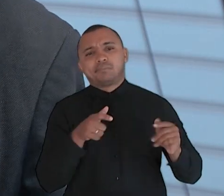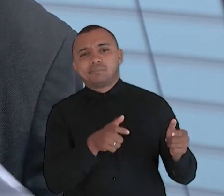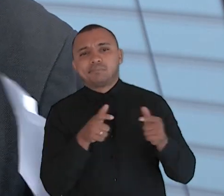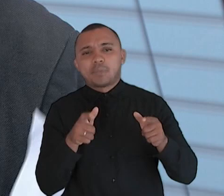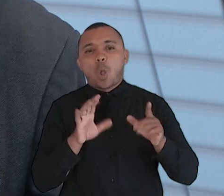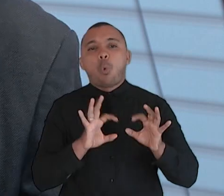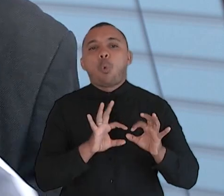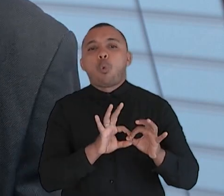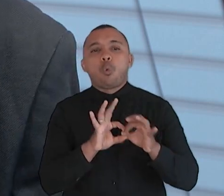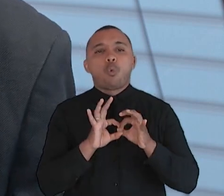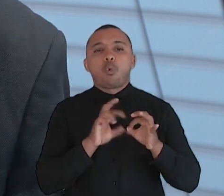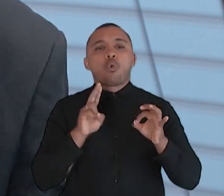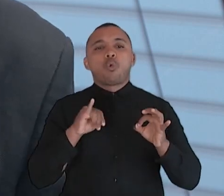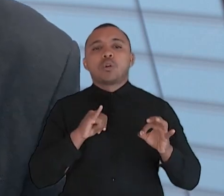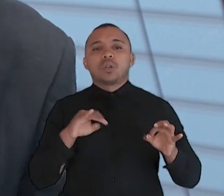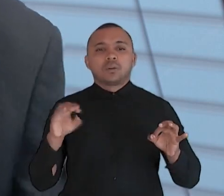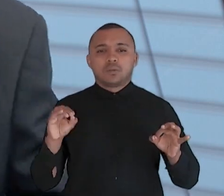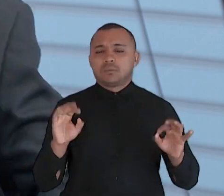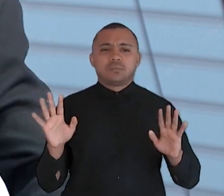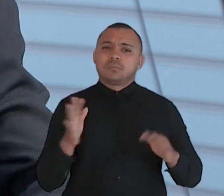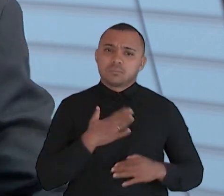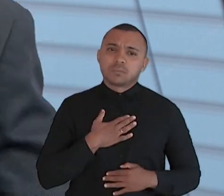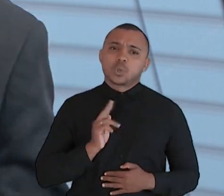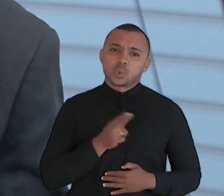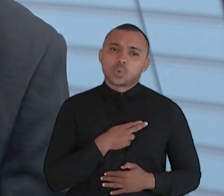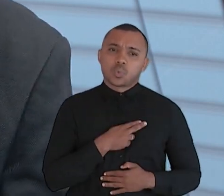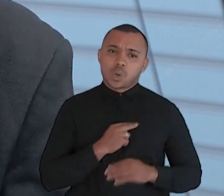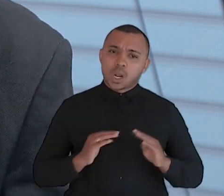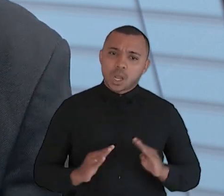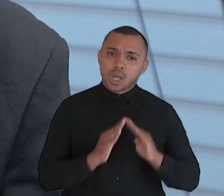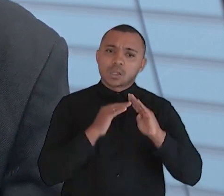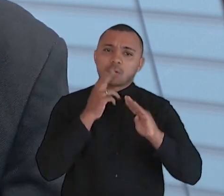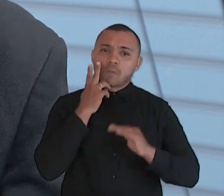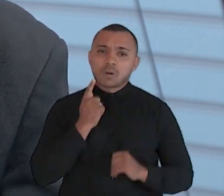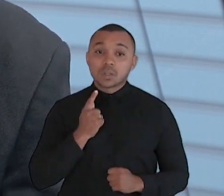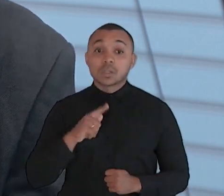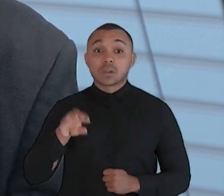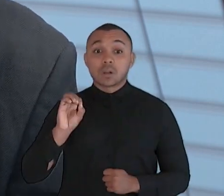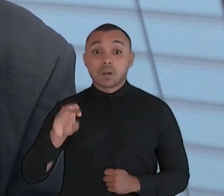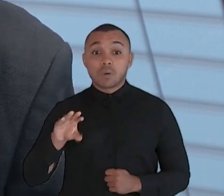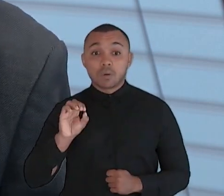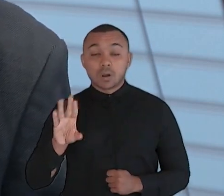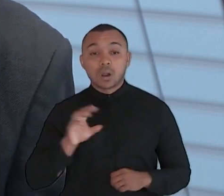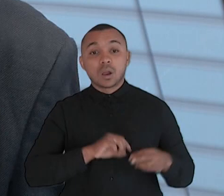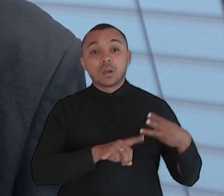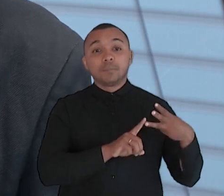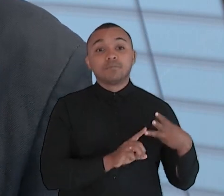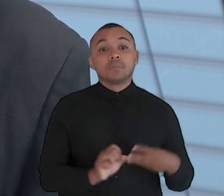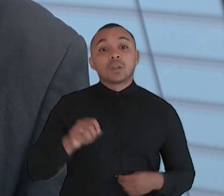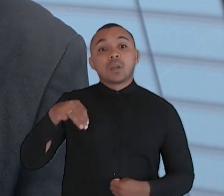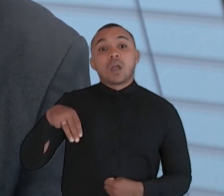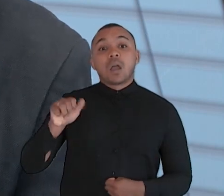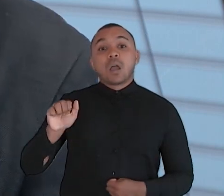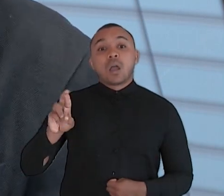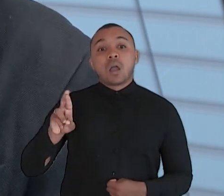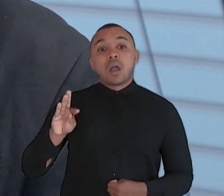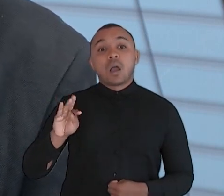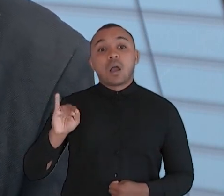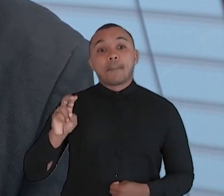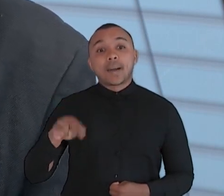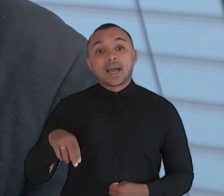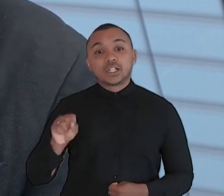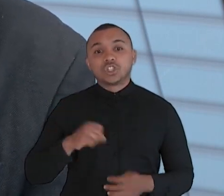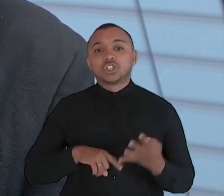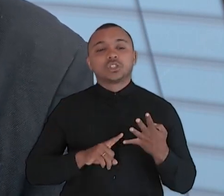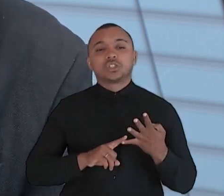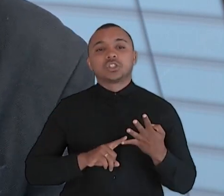de o que é a União, você mora em Fortaleza, você mora em Calcaia, você mora lá em Martins, lá no Rio Grande do Norte, onde o senhor nasceu, você mora em São Paulo,